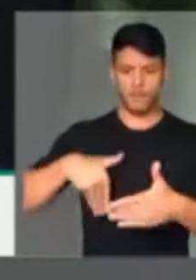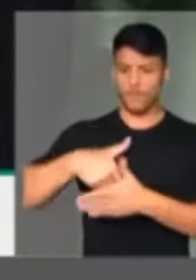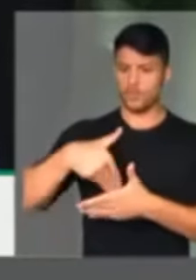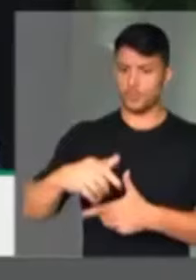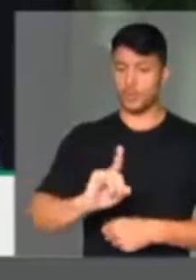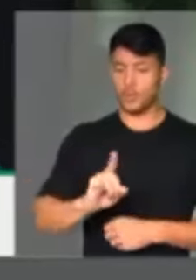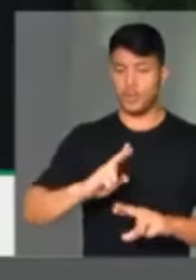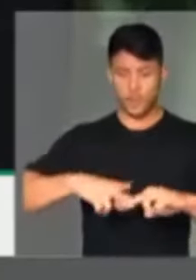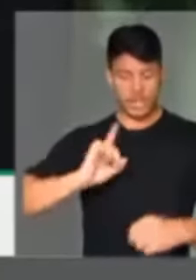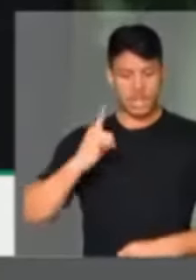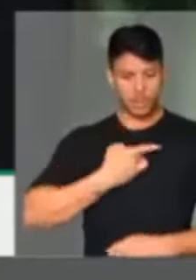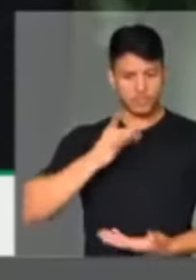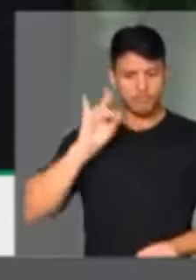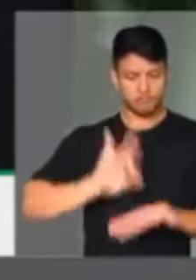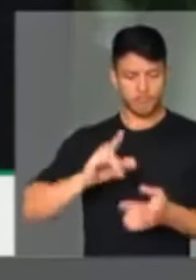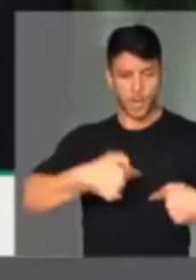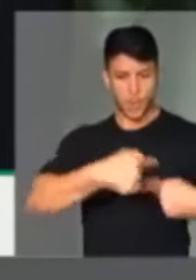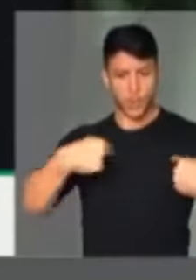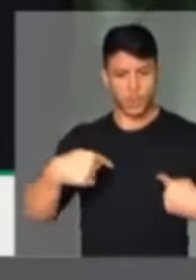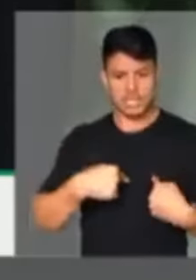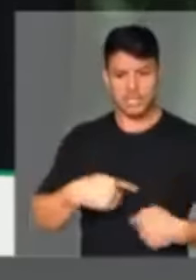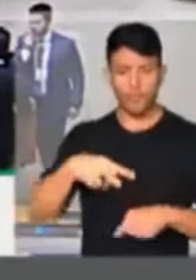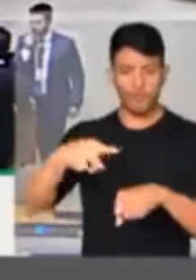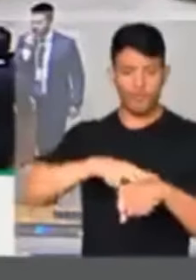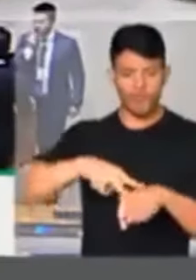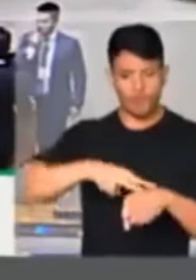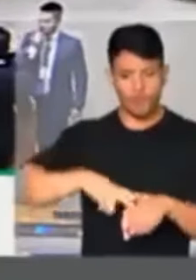sim somos verde e amarelo. Muito obrigado, senhor presidente.